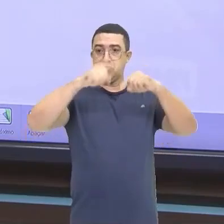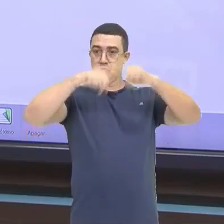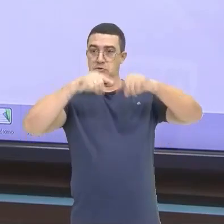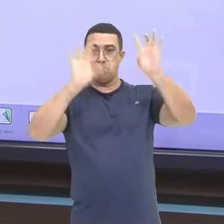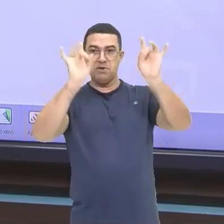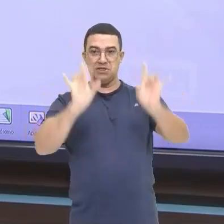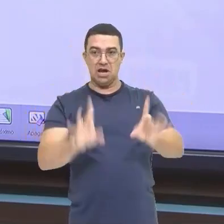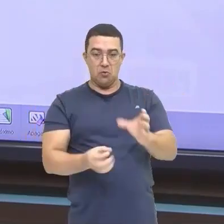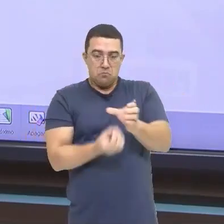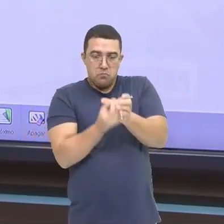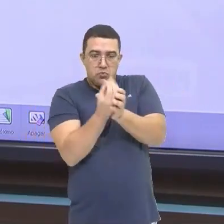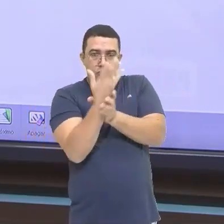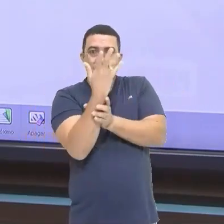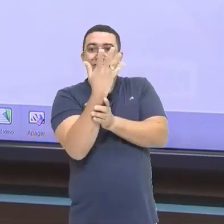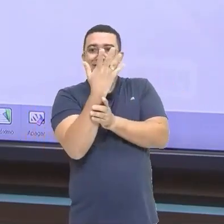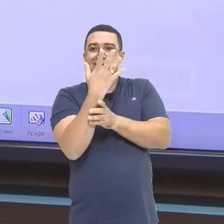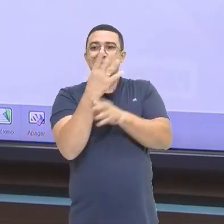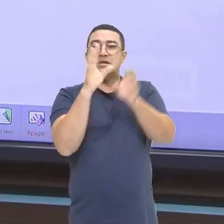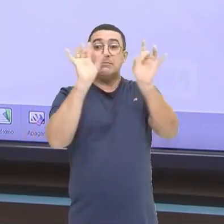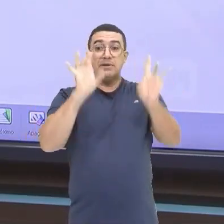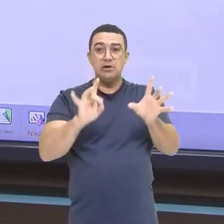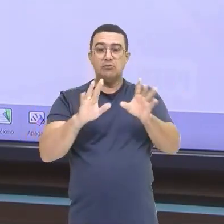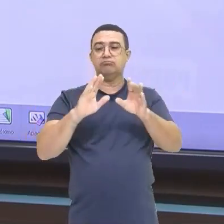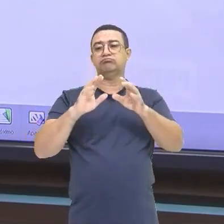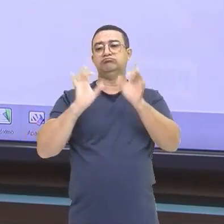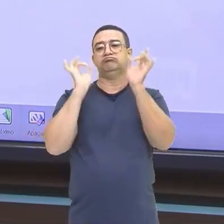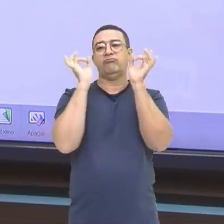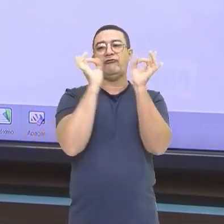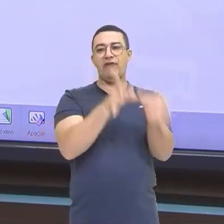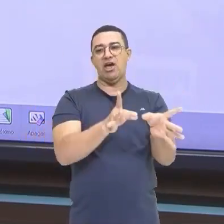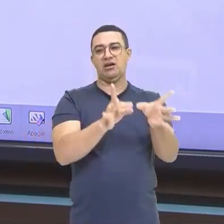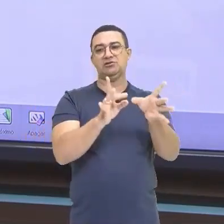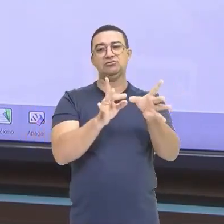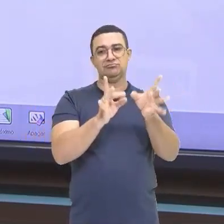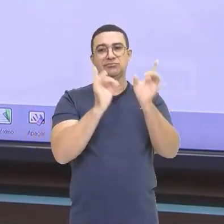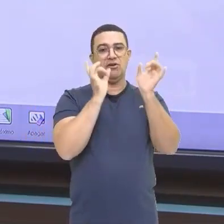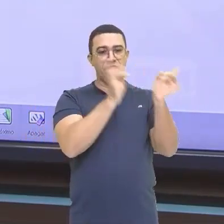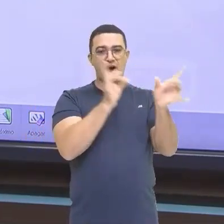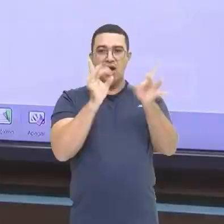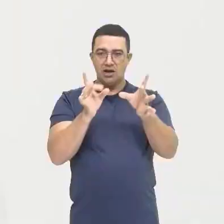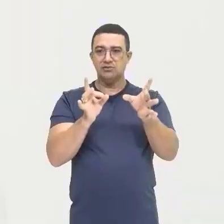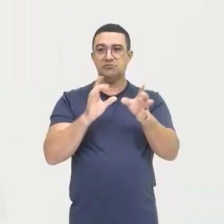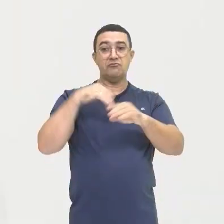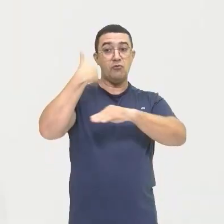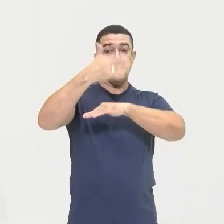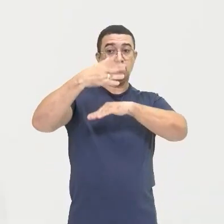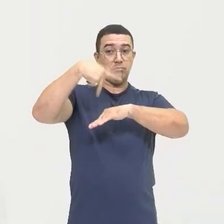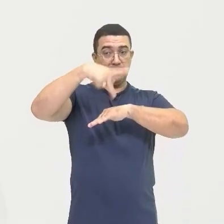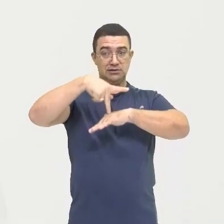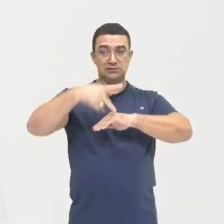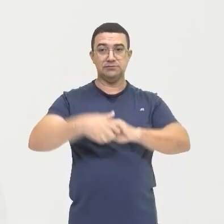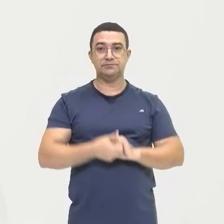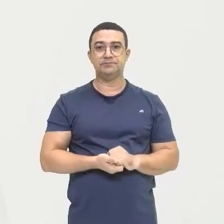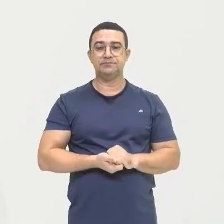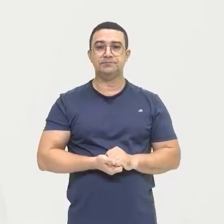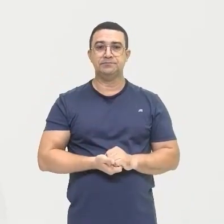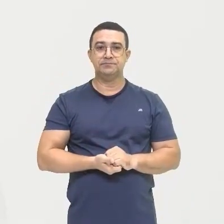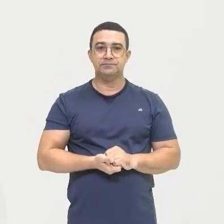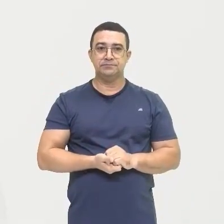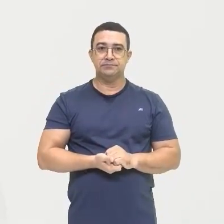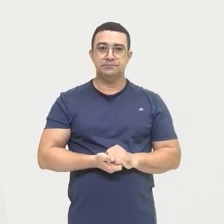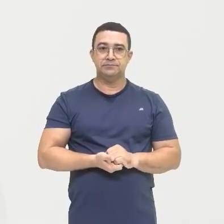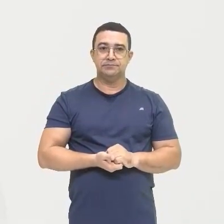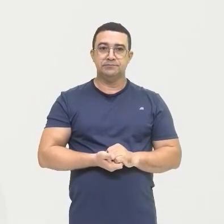E aí temos Ainda na estrutura fundiária Que para uma melhor Classificação Dessas terras